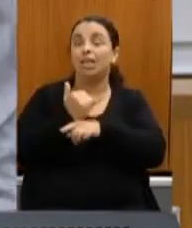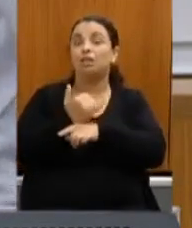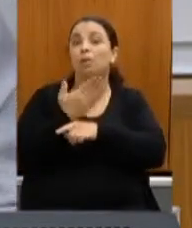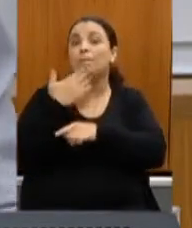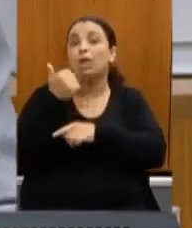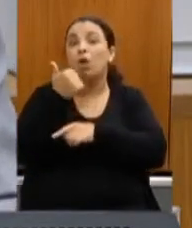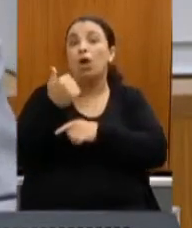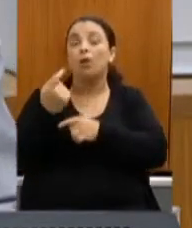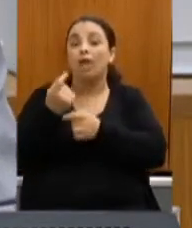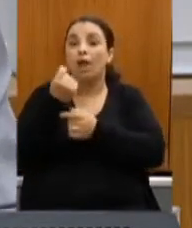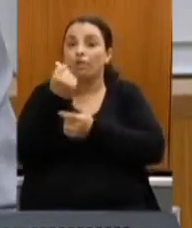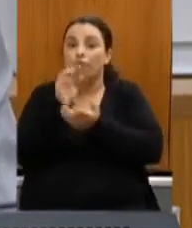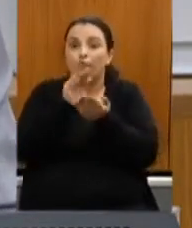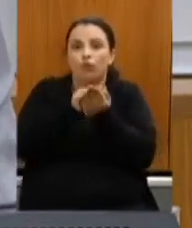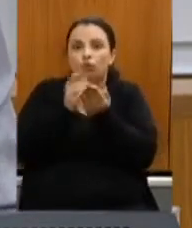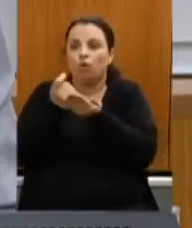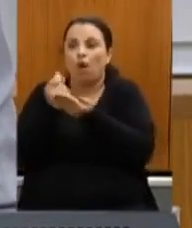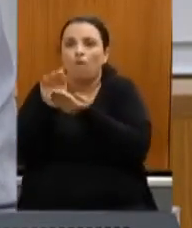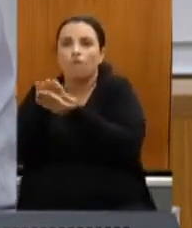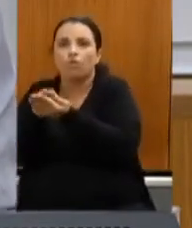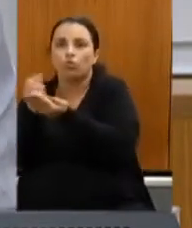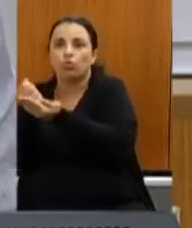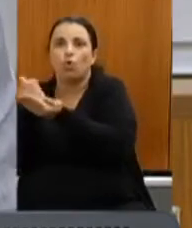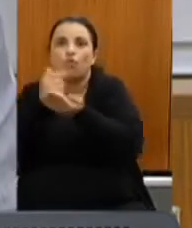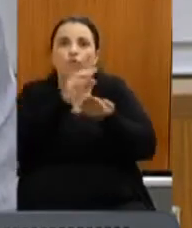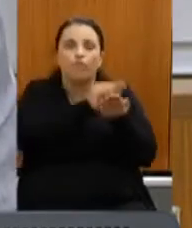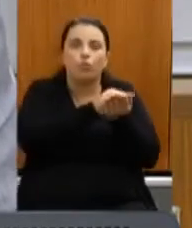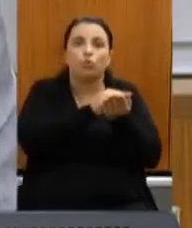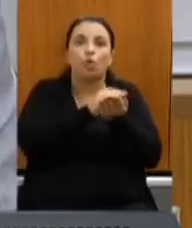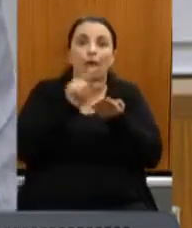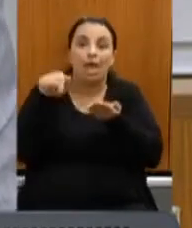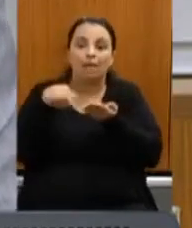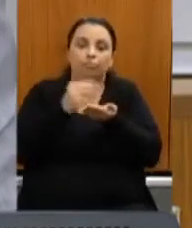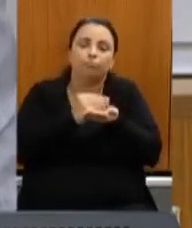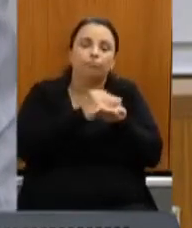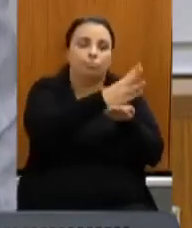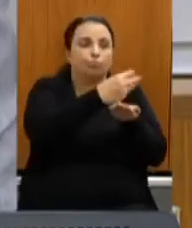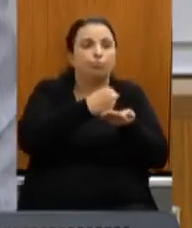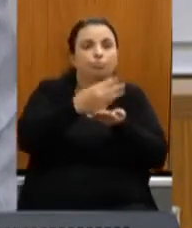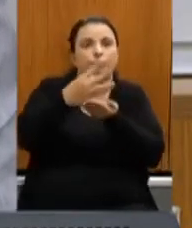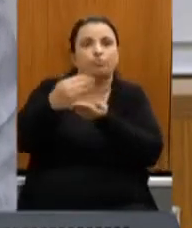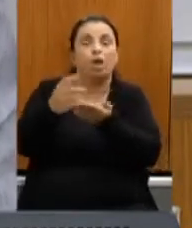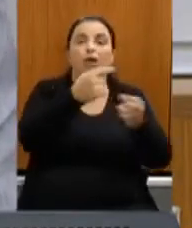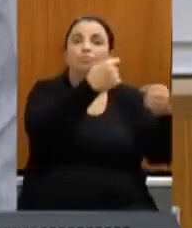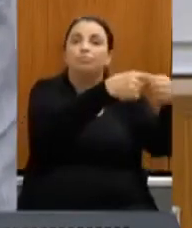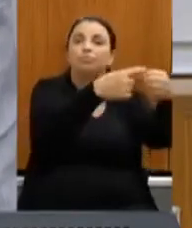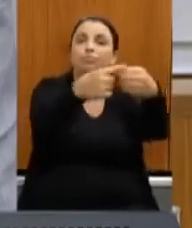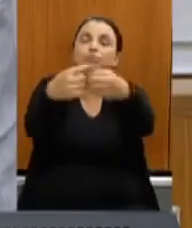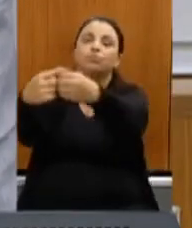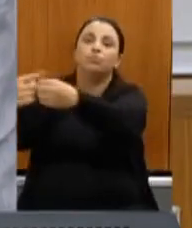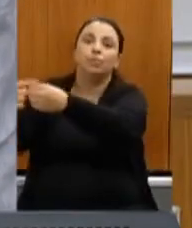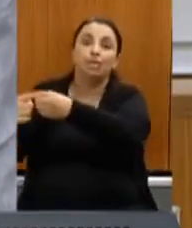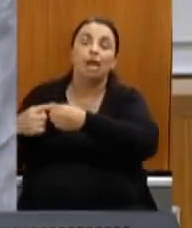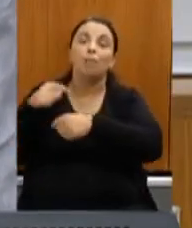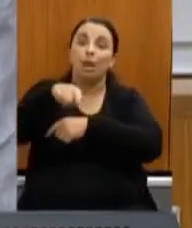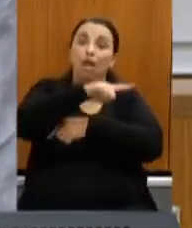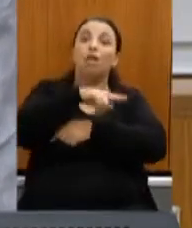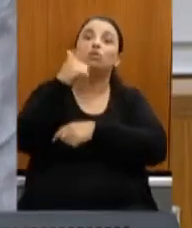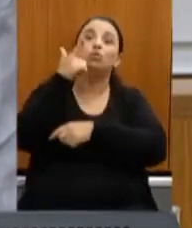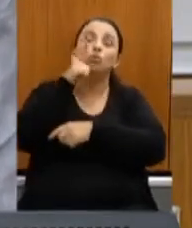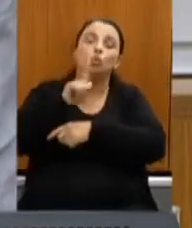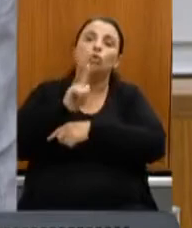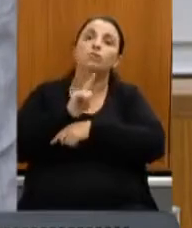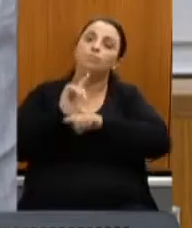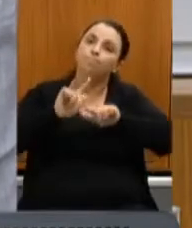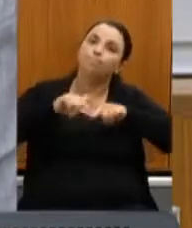nosso fundo deve enviar a partir do ano que vem o dinheiro para os municípios para eles executarem a Secult também deve